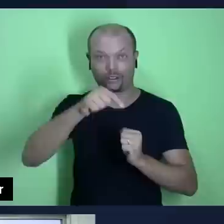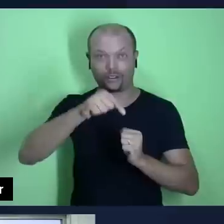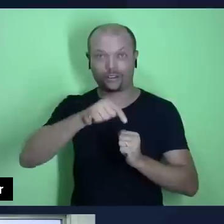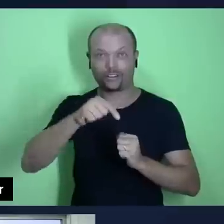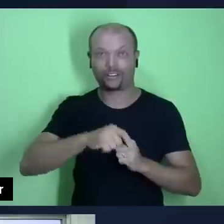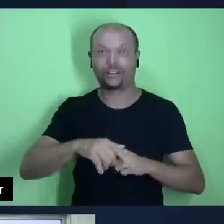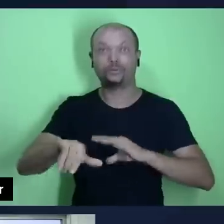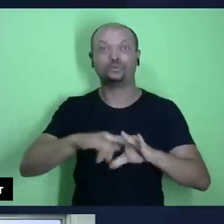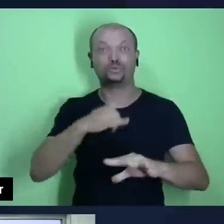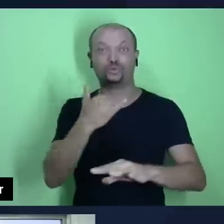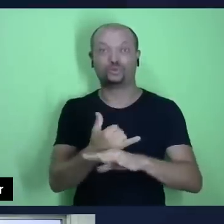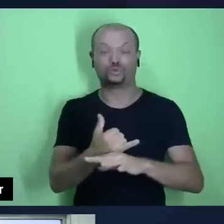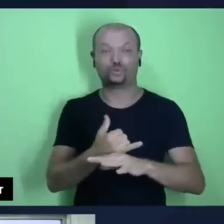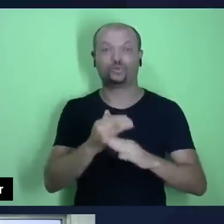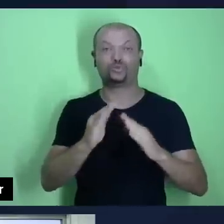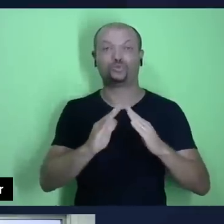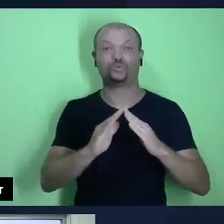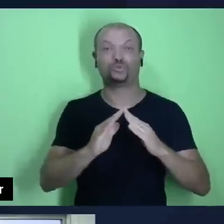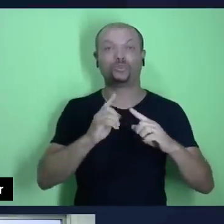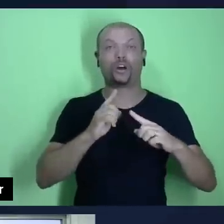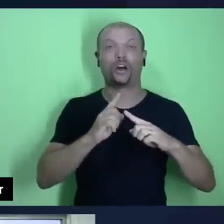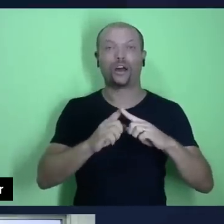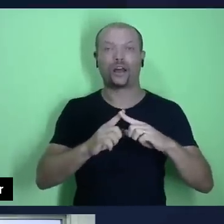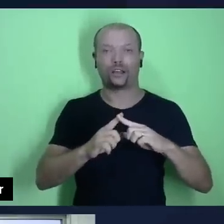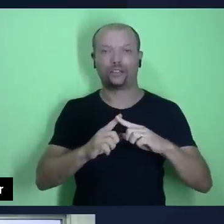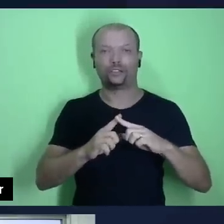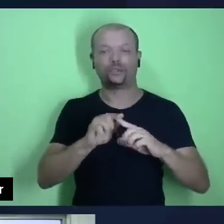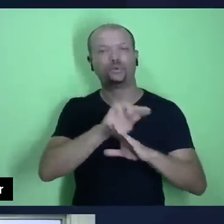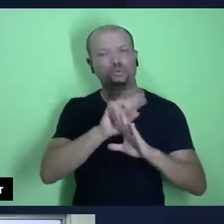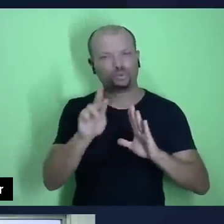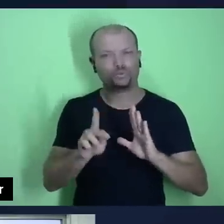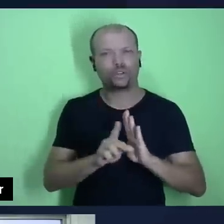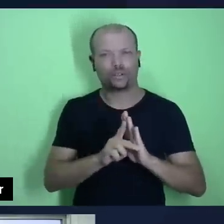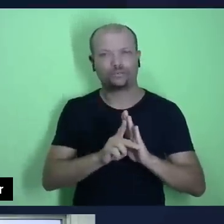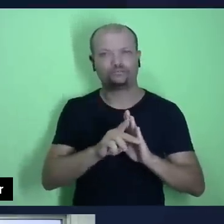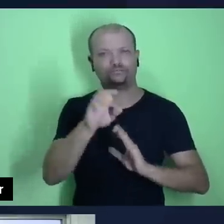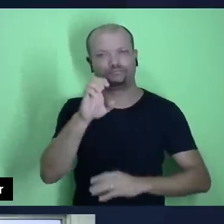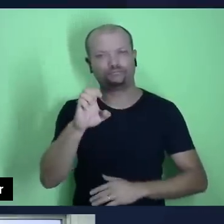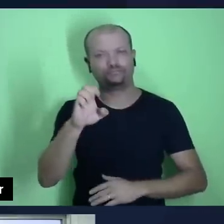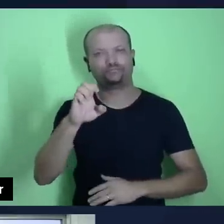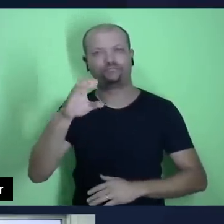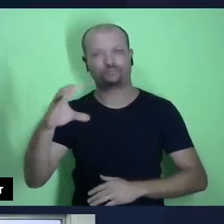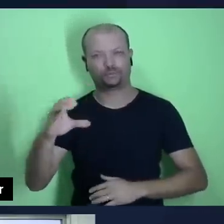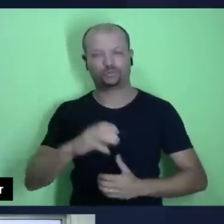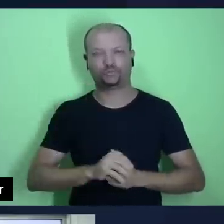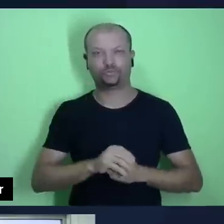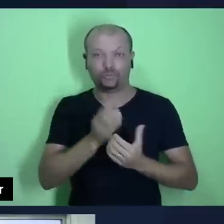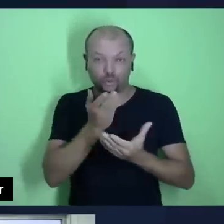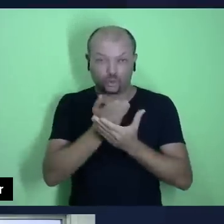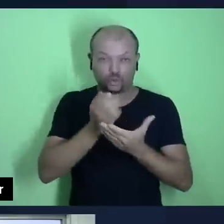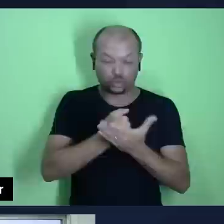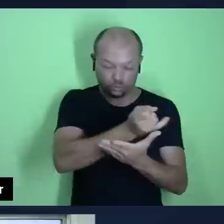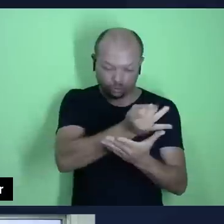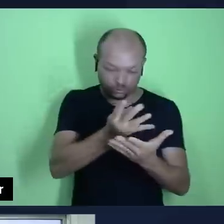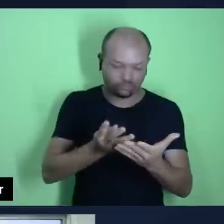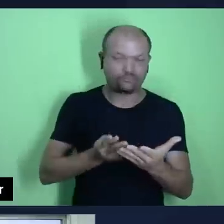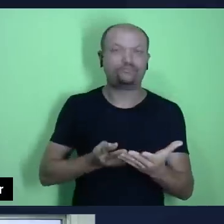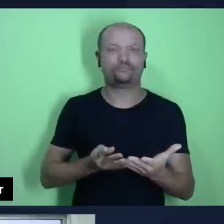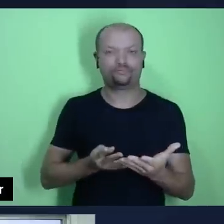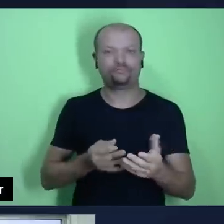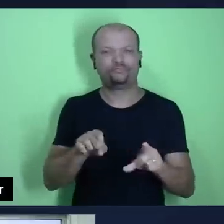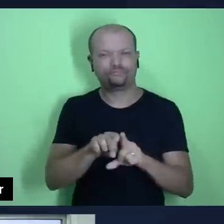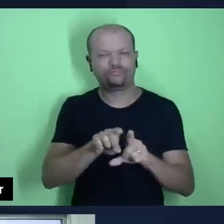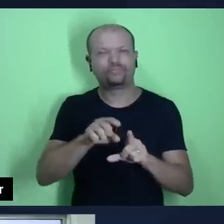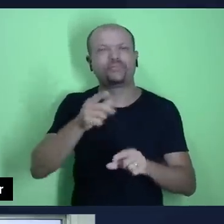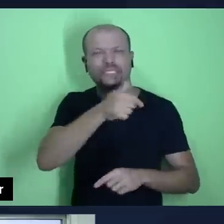Igreja do Unaspe, Engenheiro Coelho, para compartilhar um tema da lição da escola sabatina, você sabe que nós toda